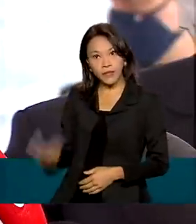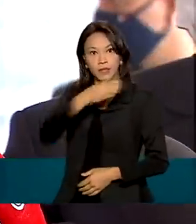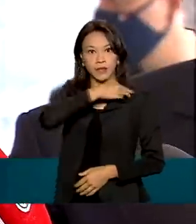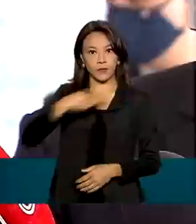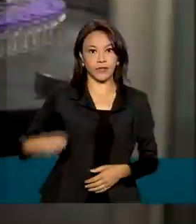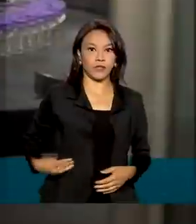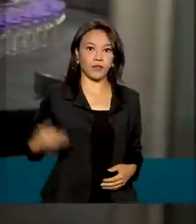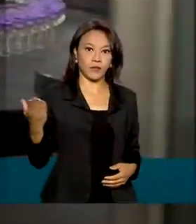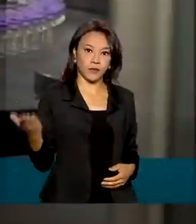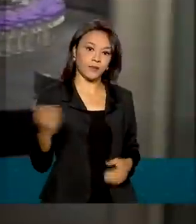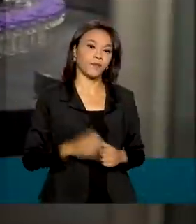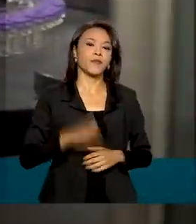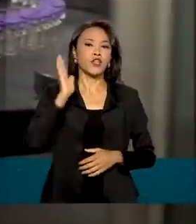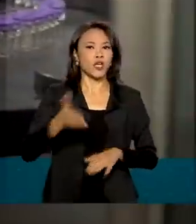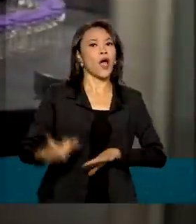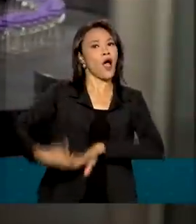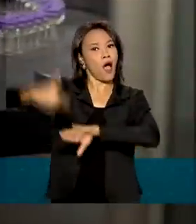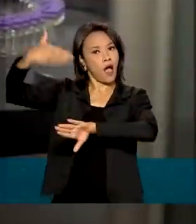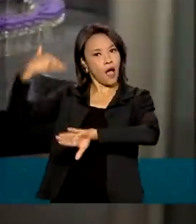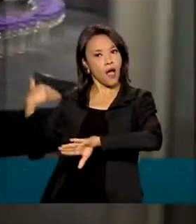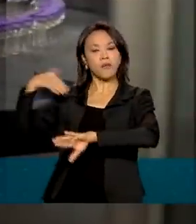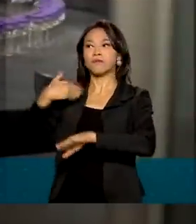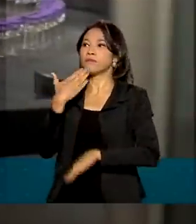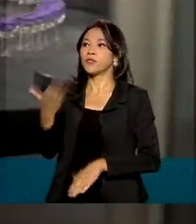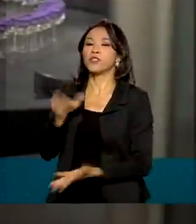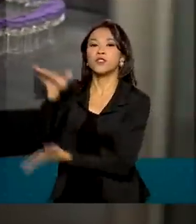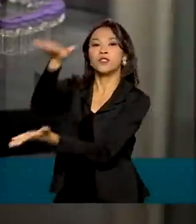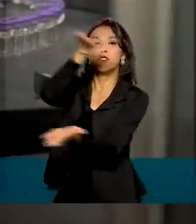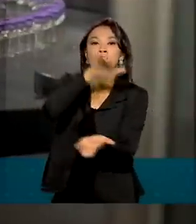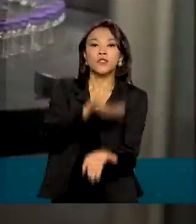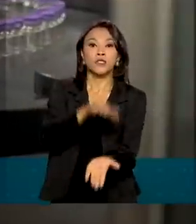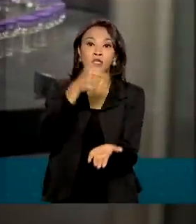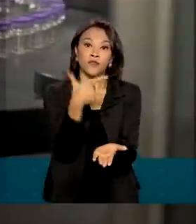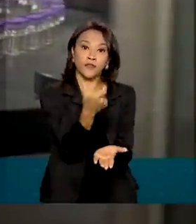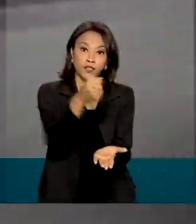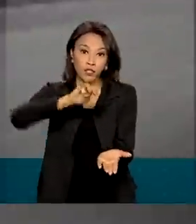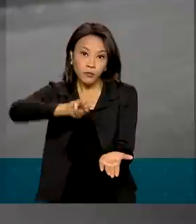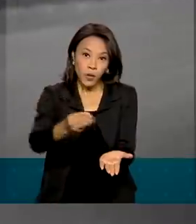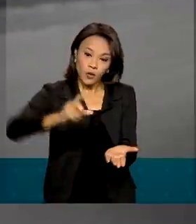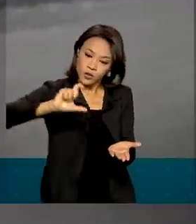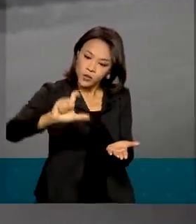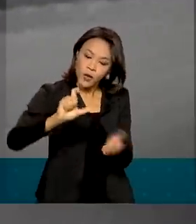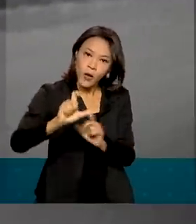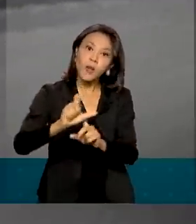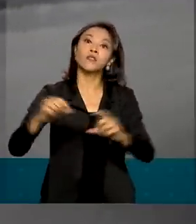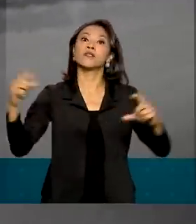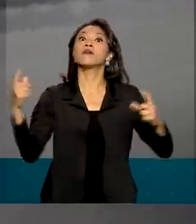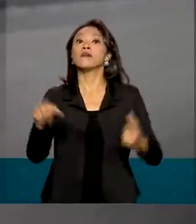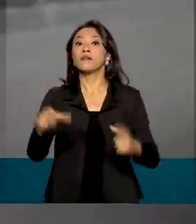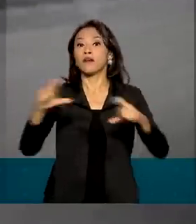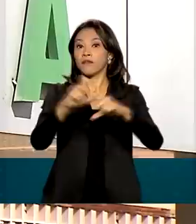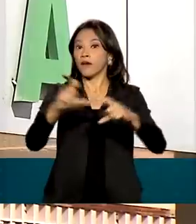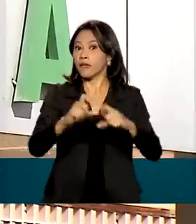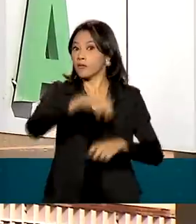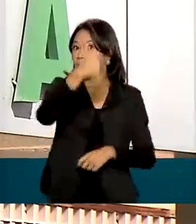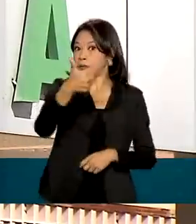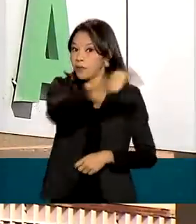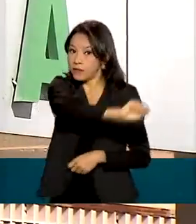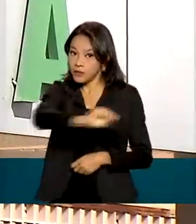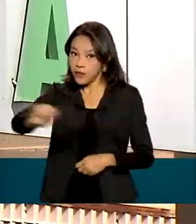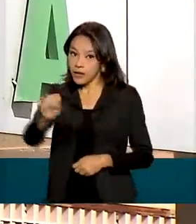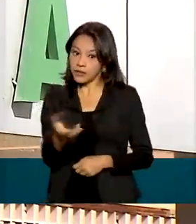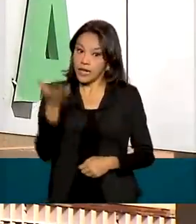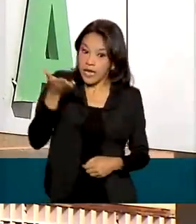Marcelo Queiroga. Já foram encomendadas 20 milhões de doses pediátricas da Pfizer para o primeiro trimestre. O